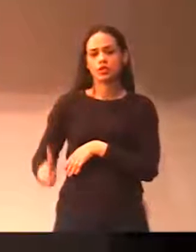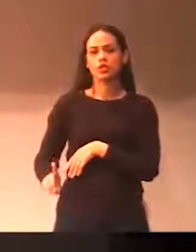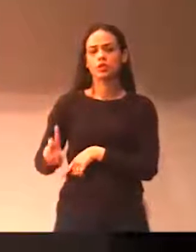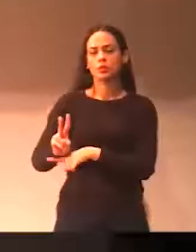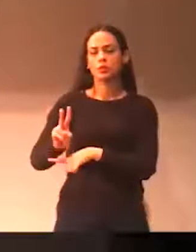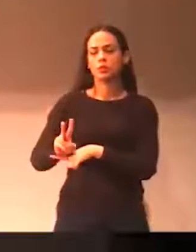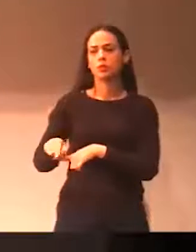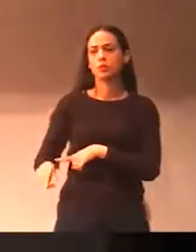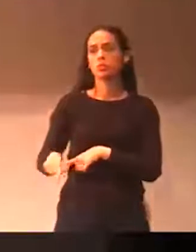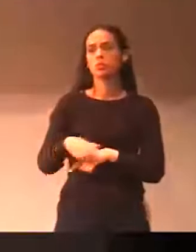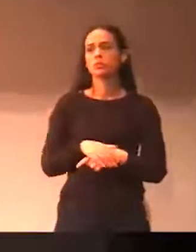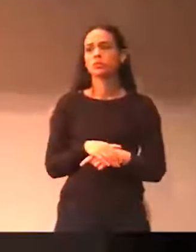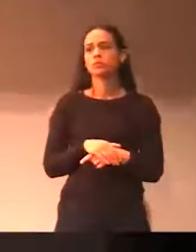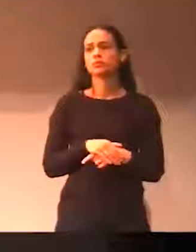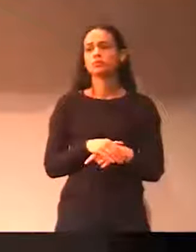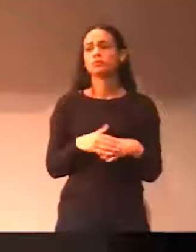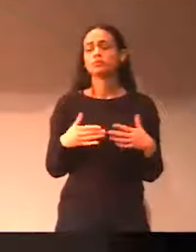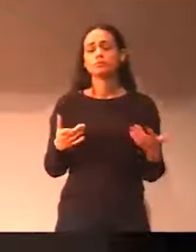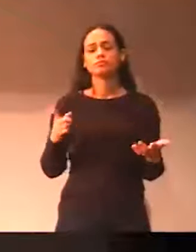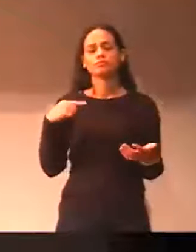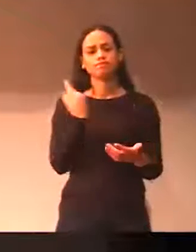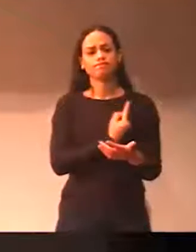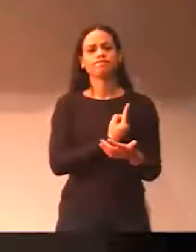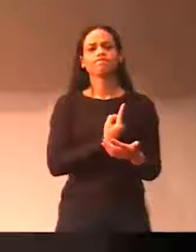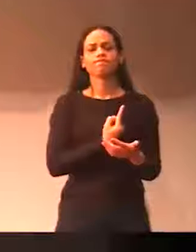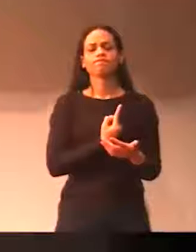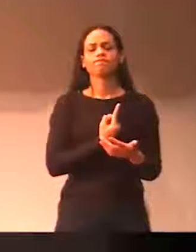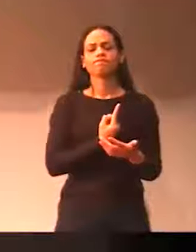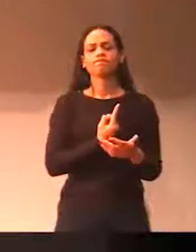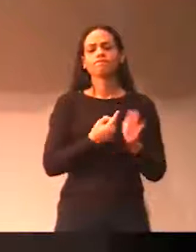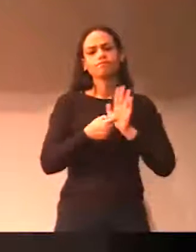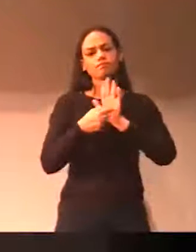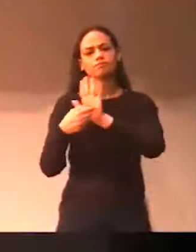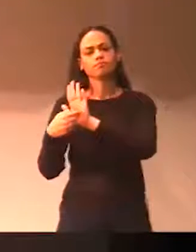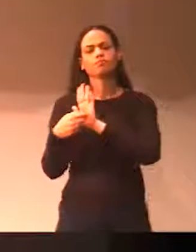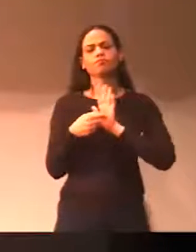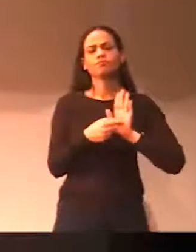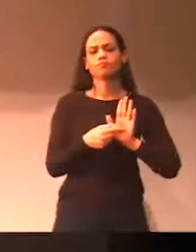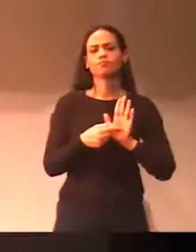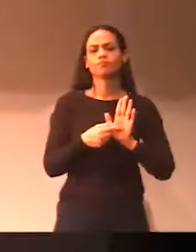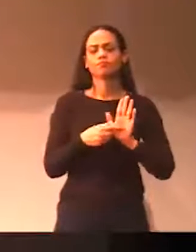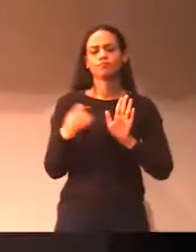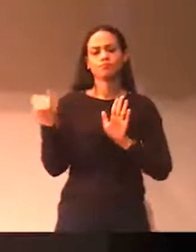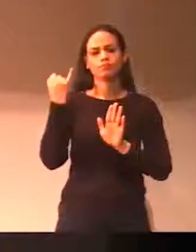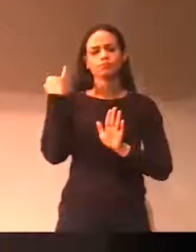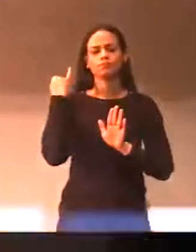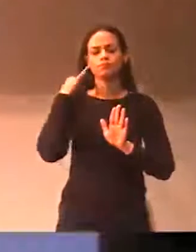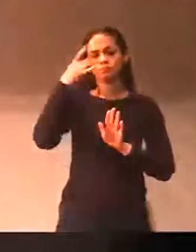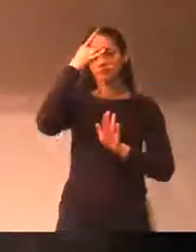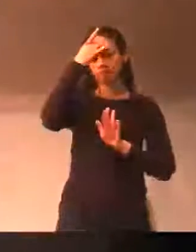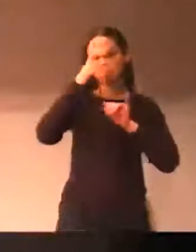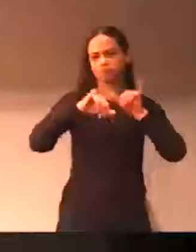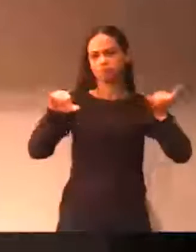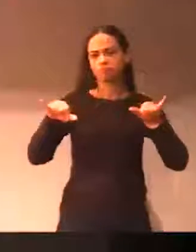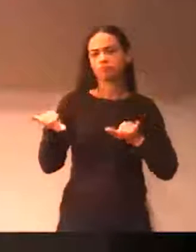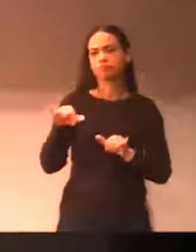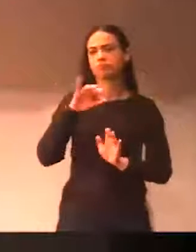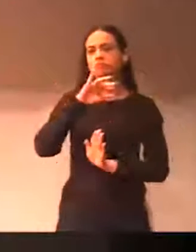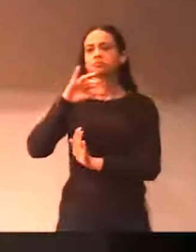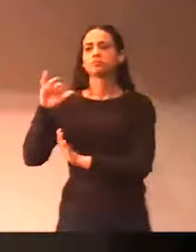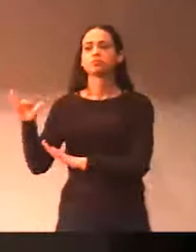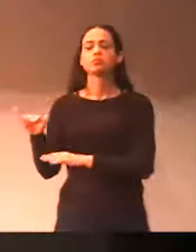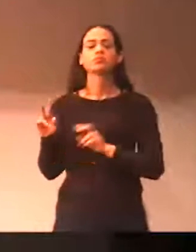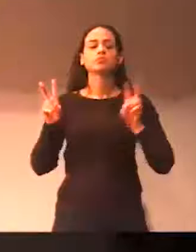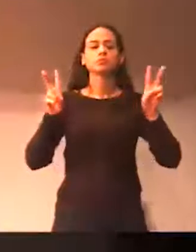causadores dos problemas. Então aqui a minha solidariedade, acho que é mais do que a nossa obrigação. Também lembrar aqui, dar os parabéns tanto para o pessoal da